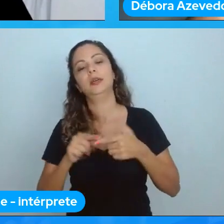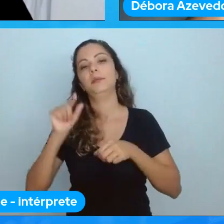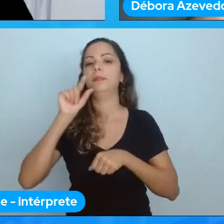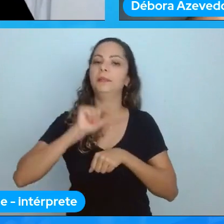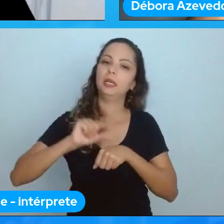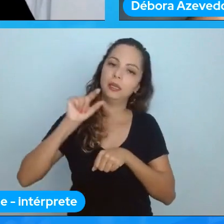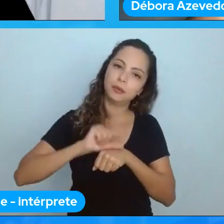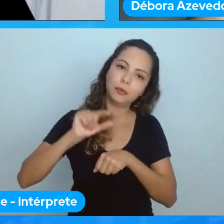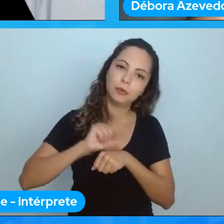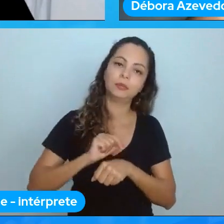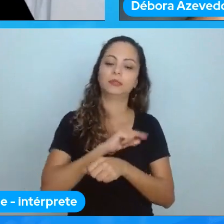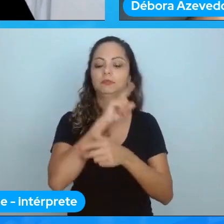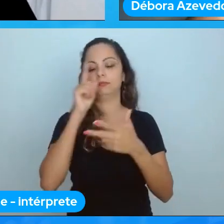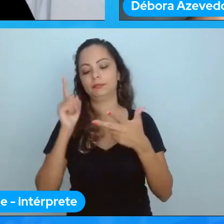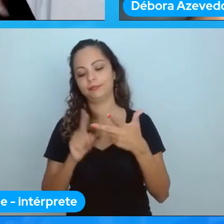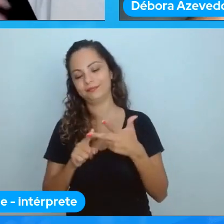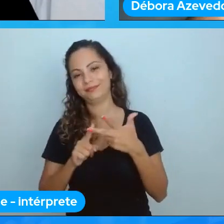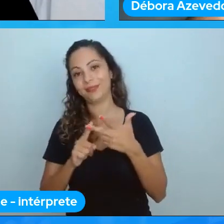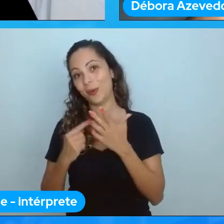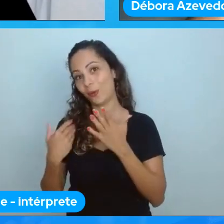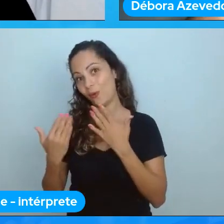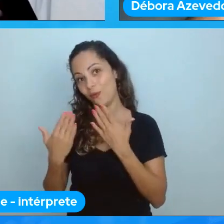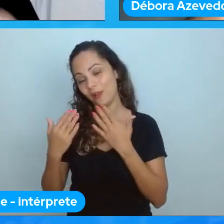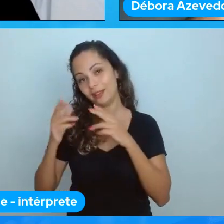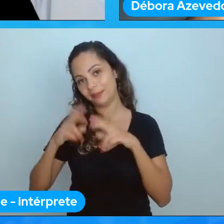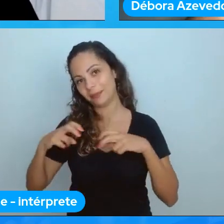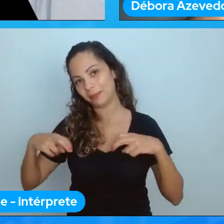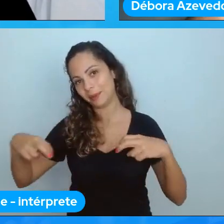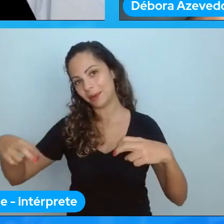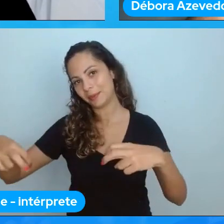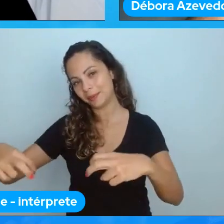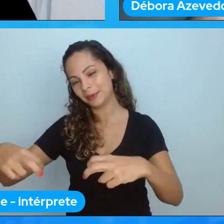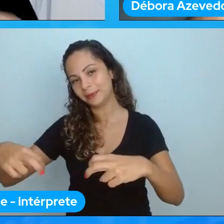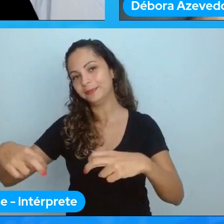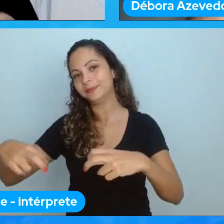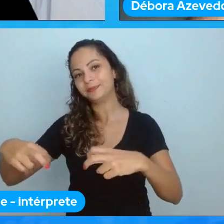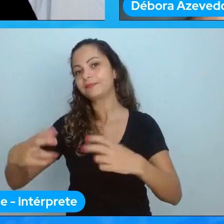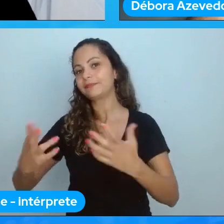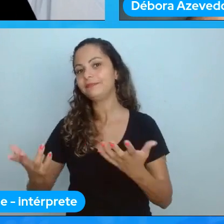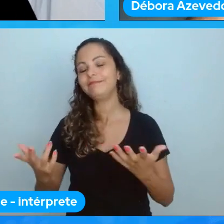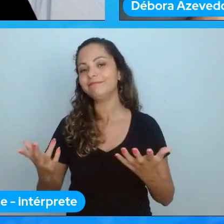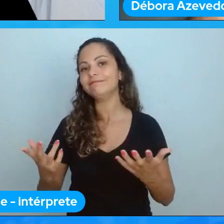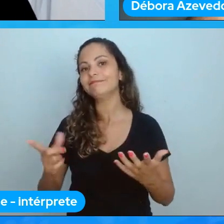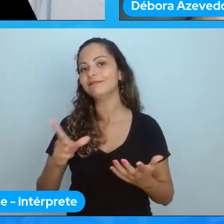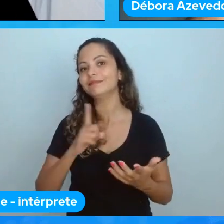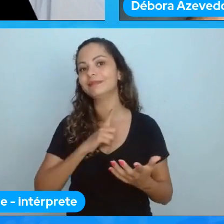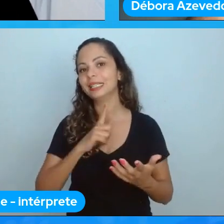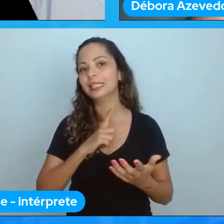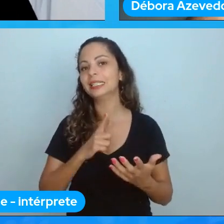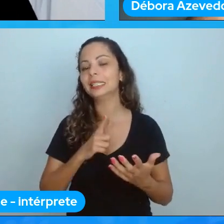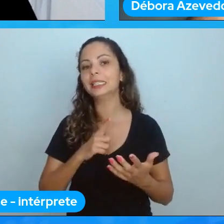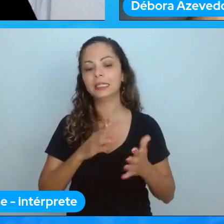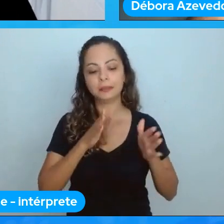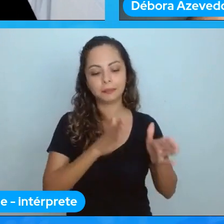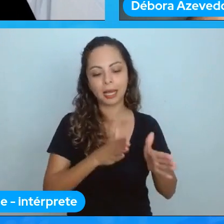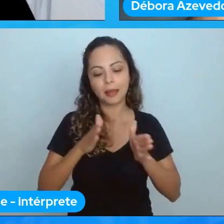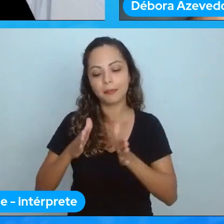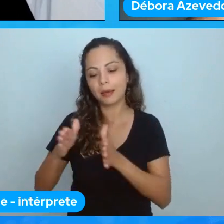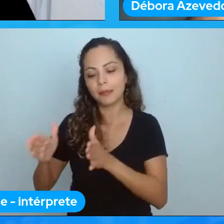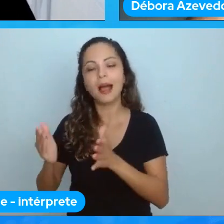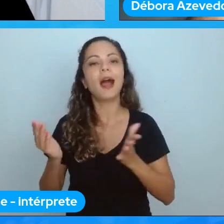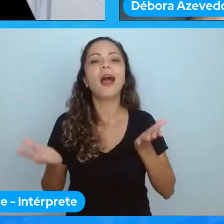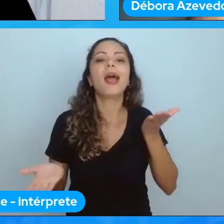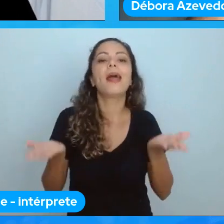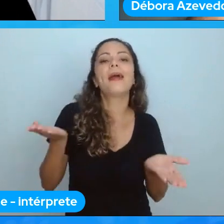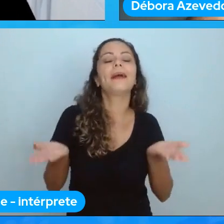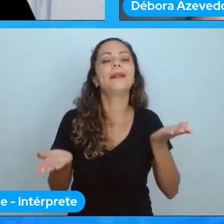conversa é eu acho que essa dinâmica de deixar as duas coisas elas ajudavam um pouco e eu acho que também ajudava